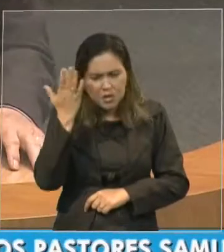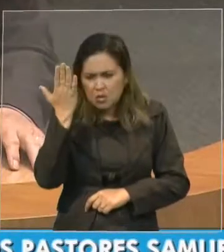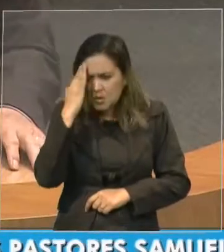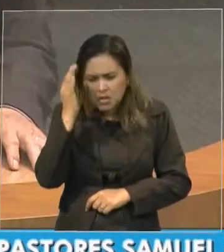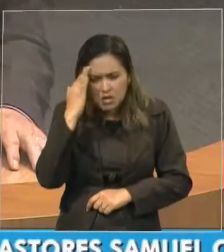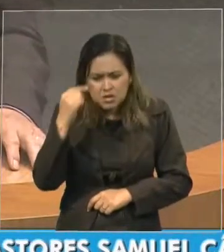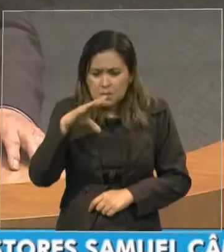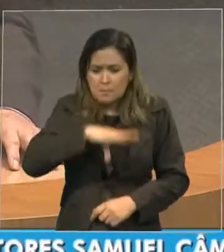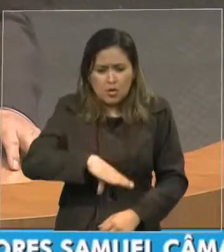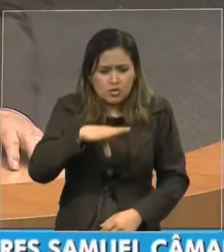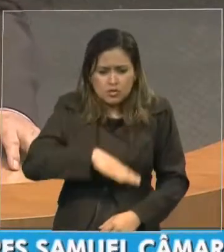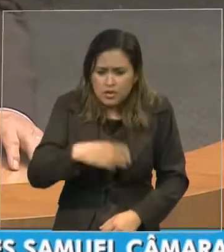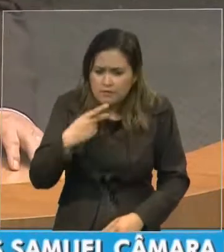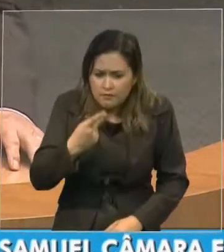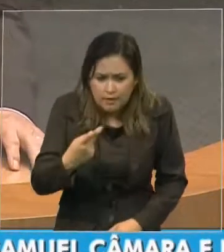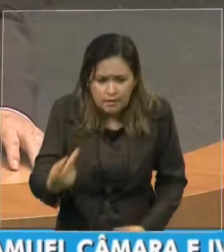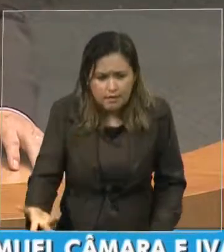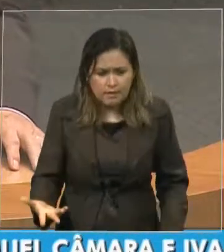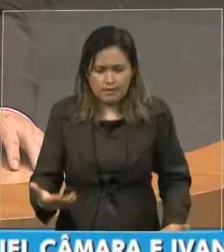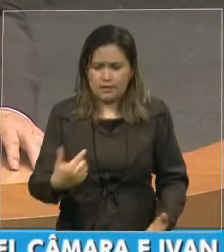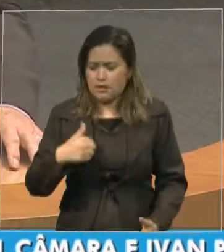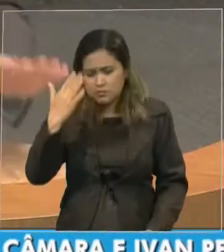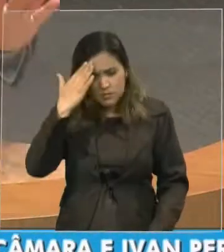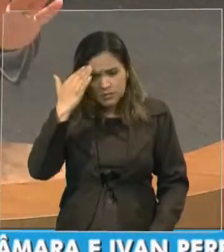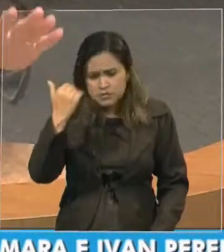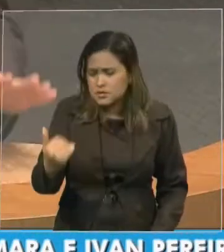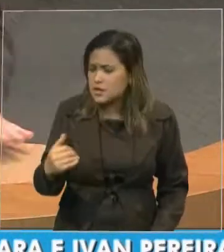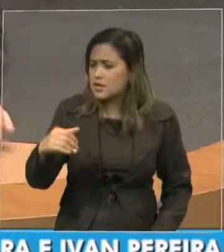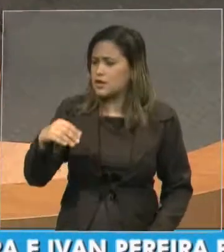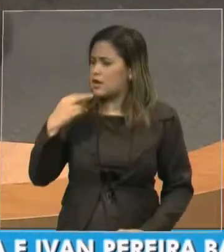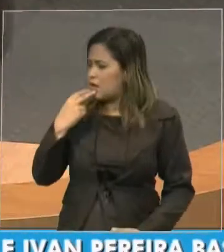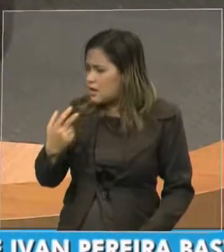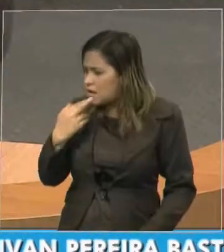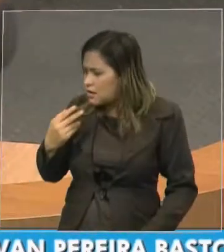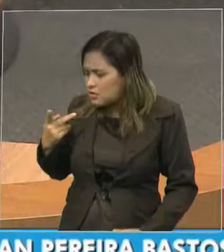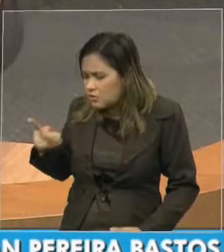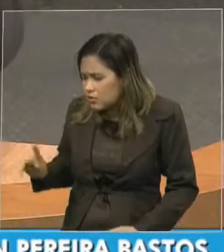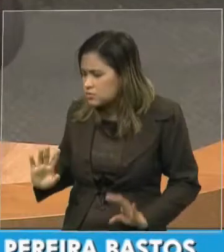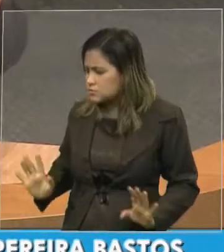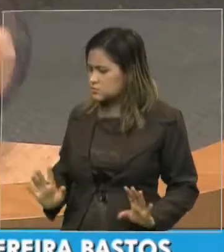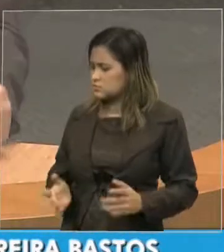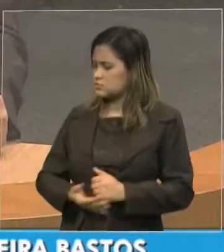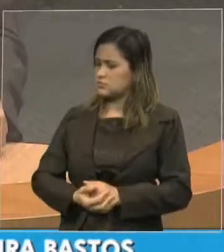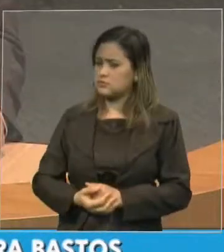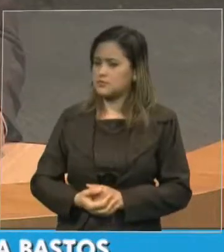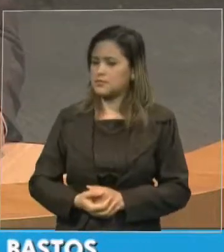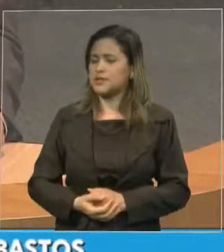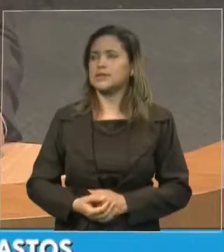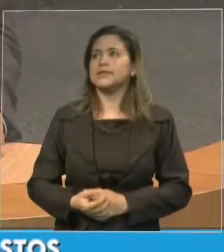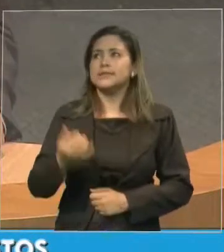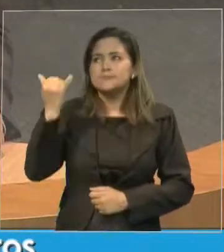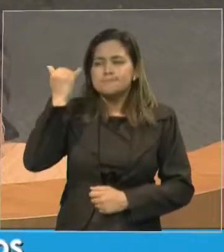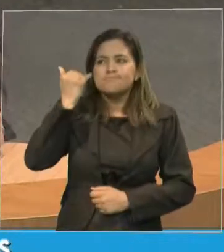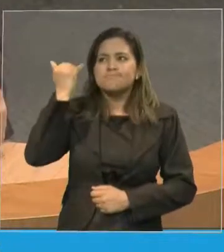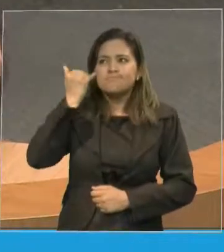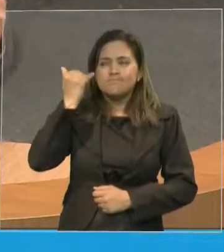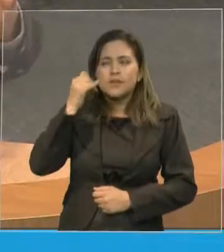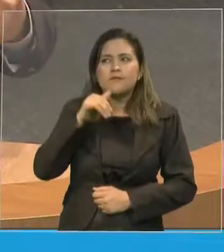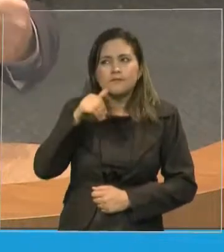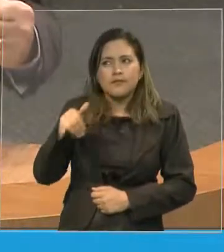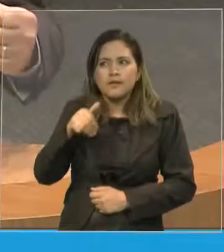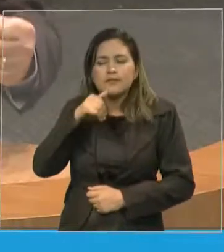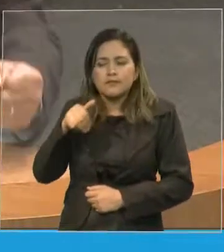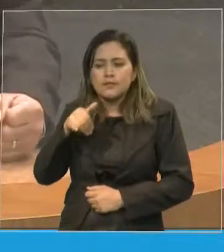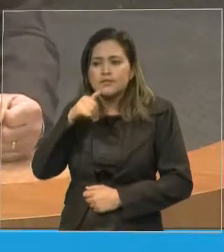fala eu não sei falar a língua deles eu não vou e Deus tocou profundamente nele e ele